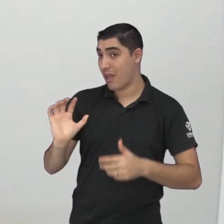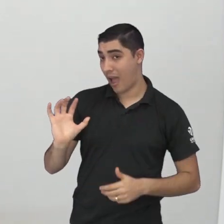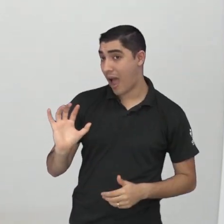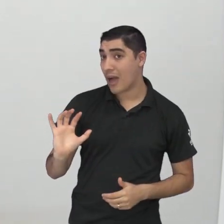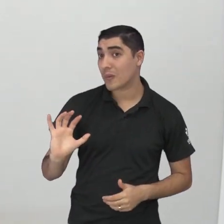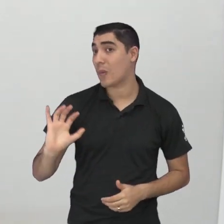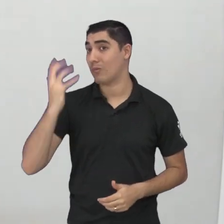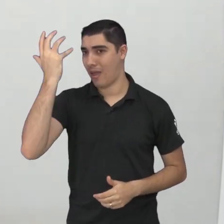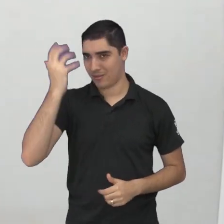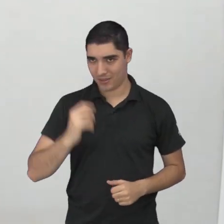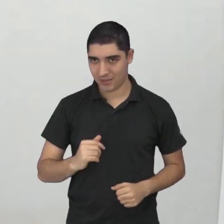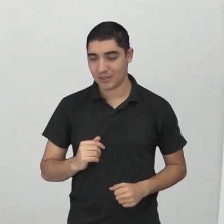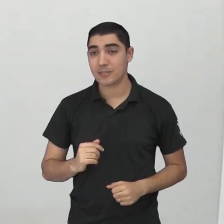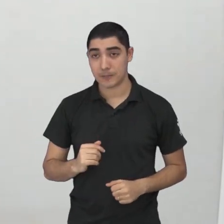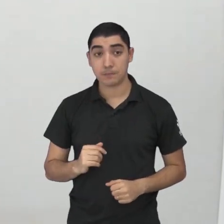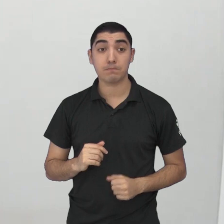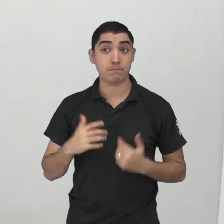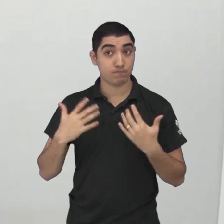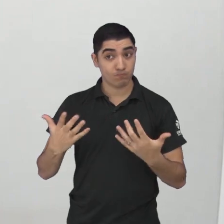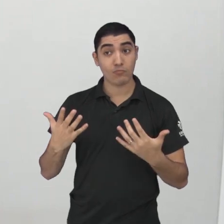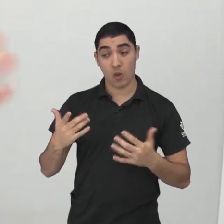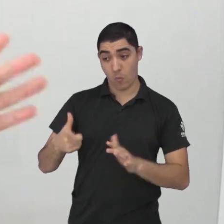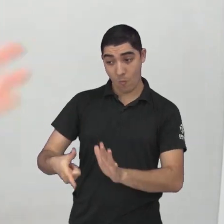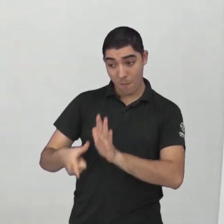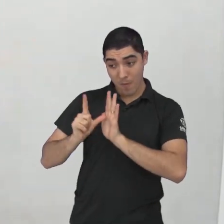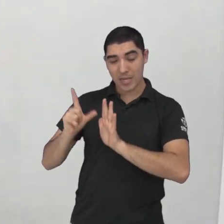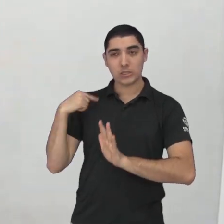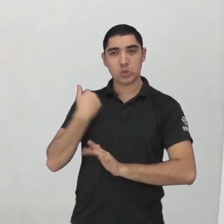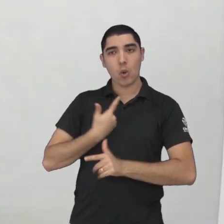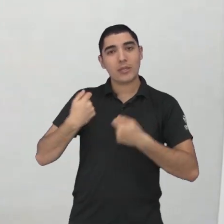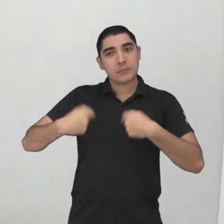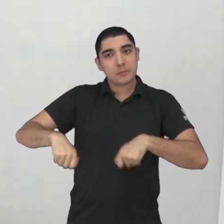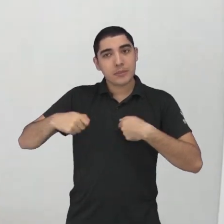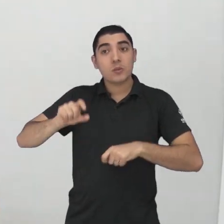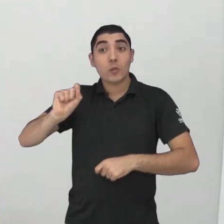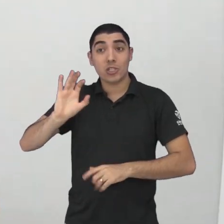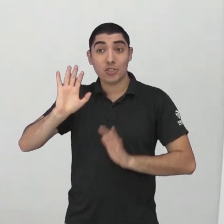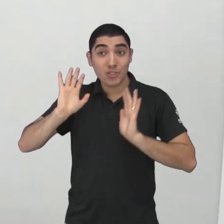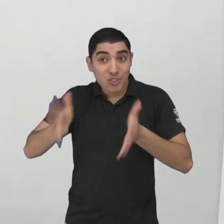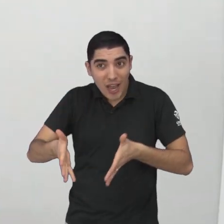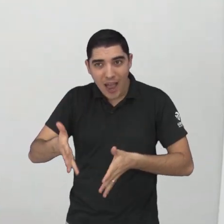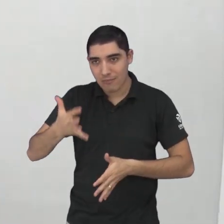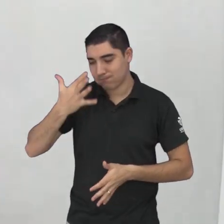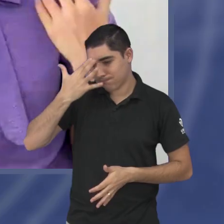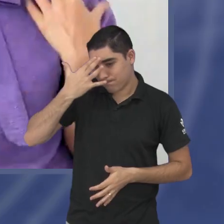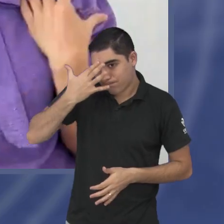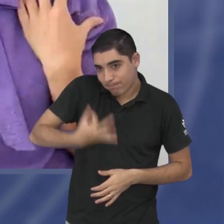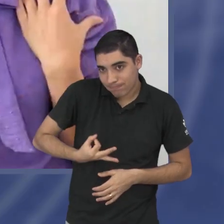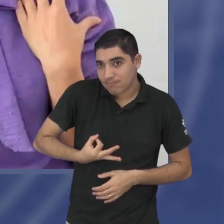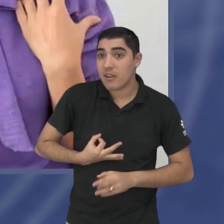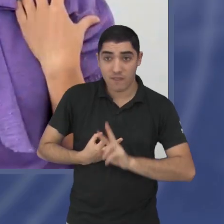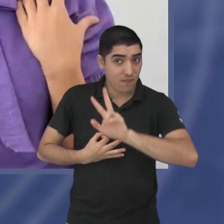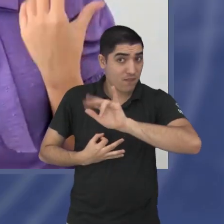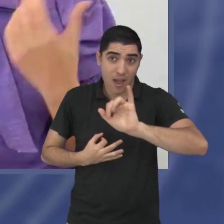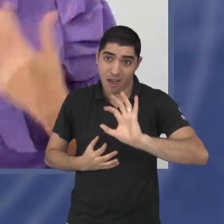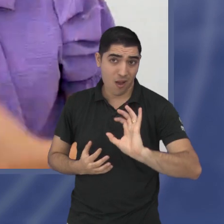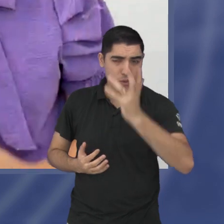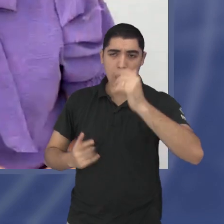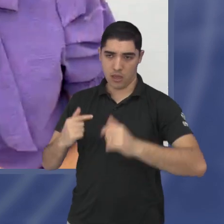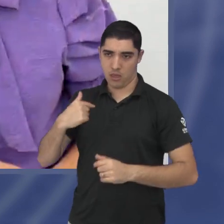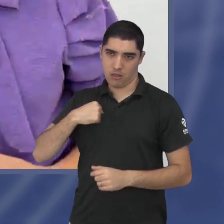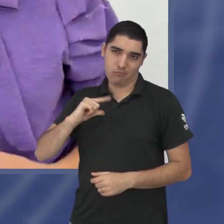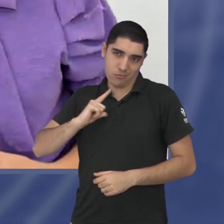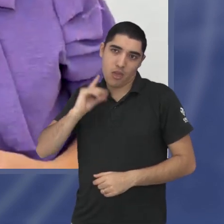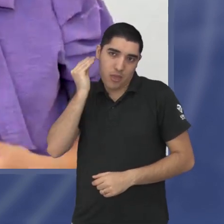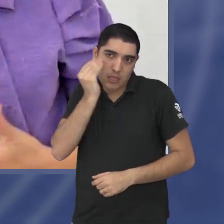e isso a gente precisa se preparar de uma certa maneira, porque eles virão, eu mesma tenho uma experiência, não